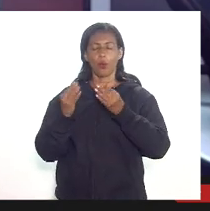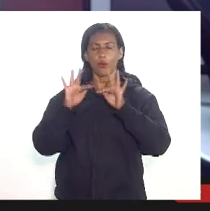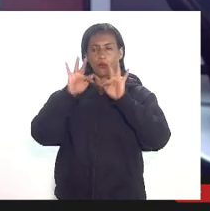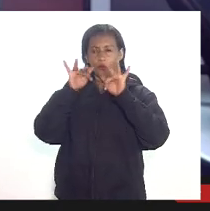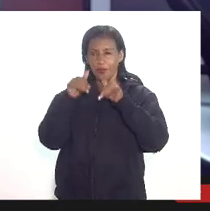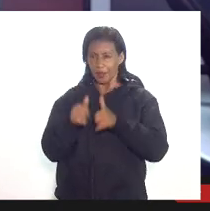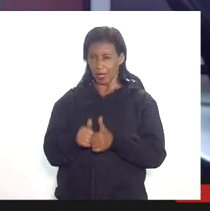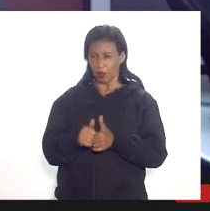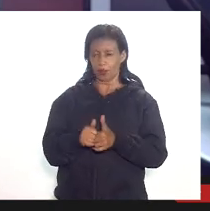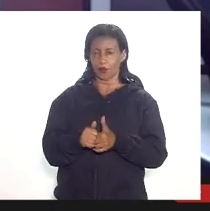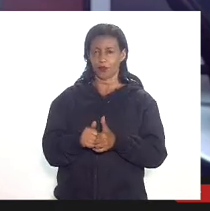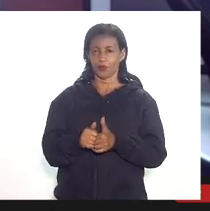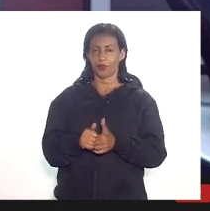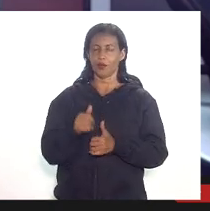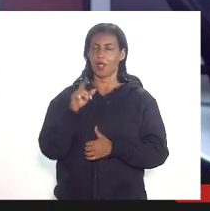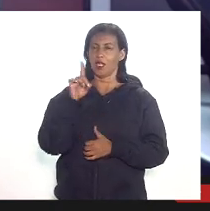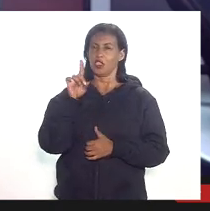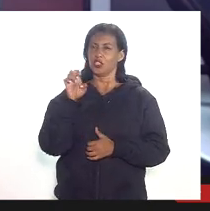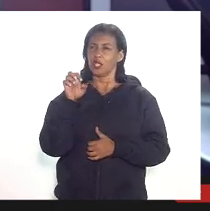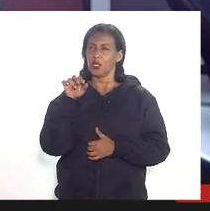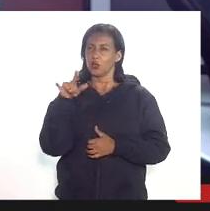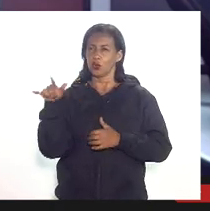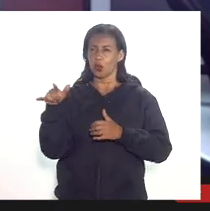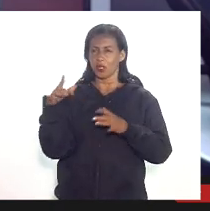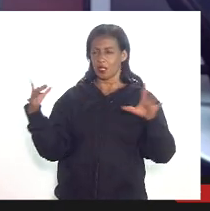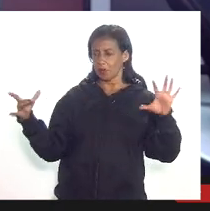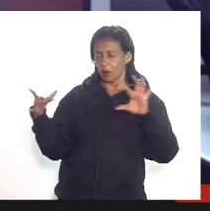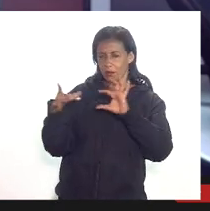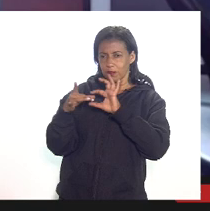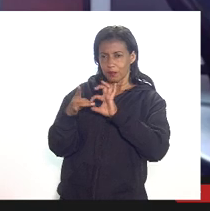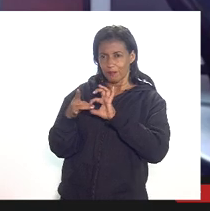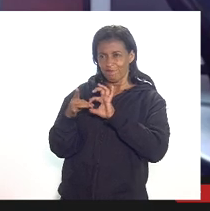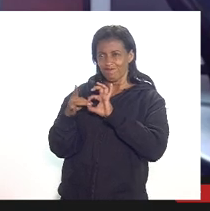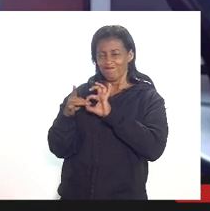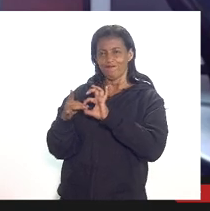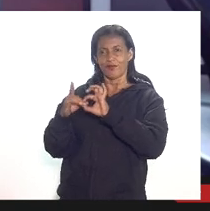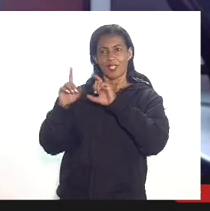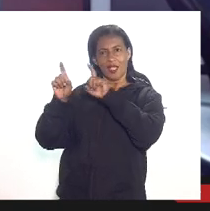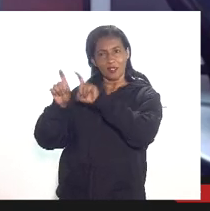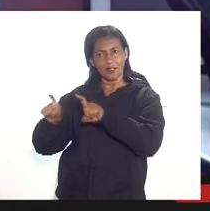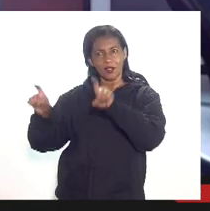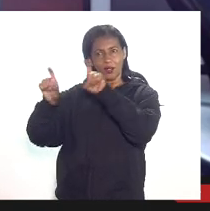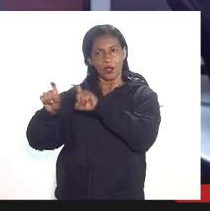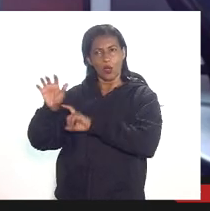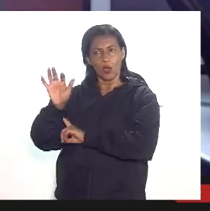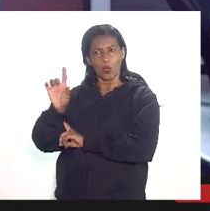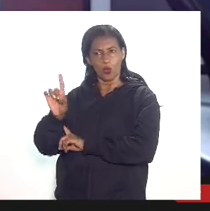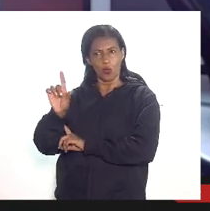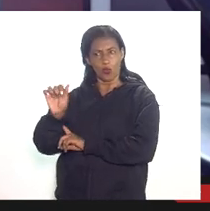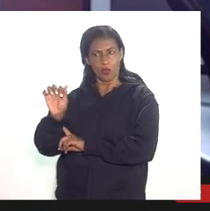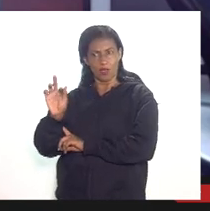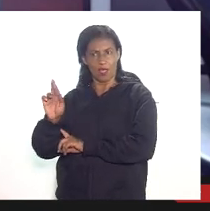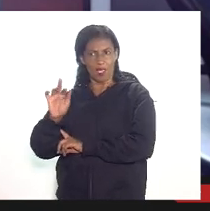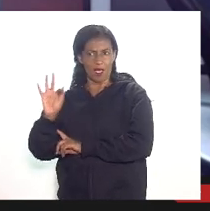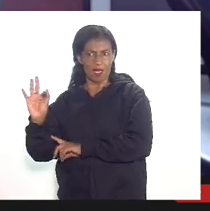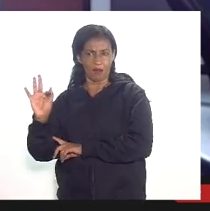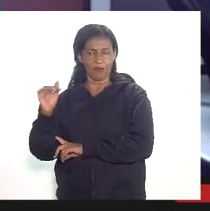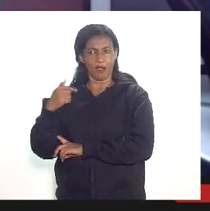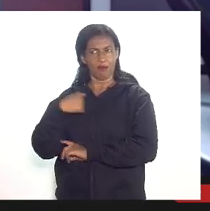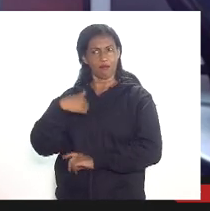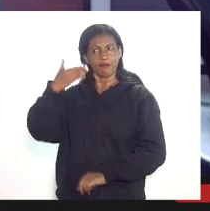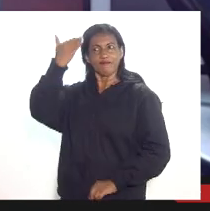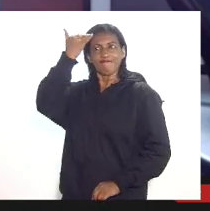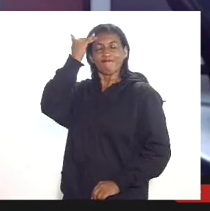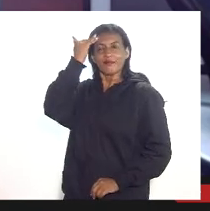das contas as deduções elas devem estar consolidadas no DAP então o nosso entendimento é que